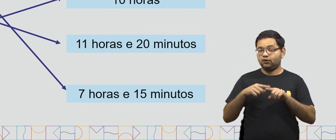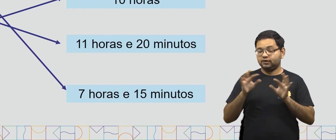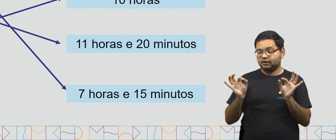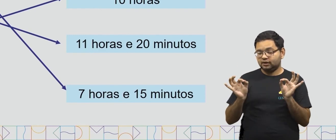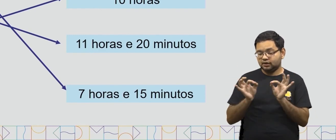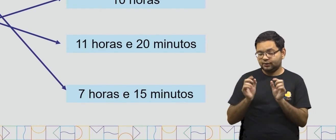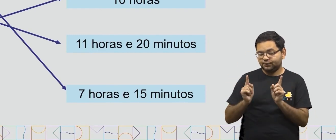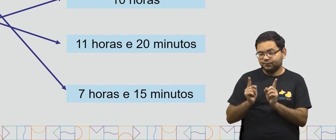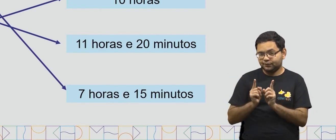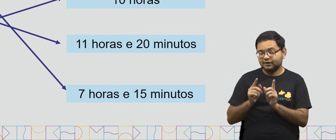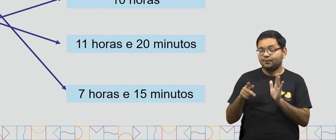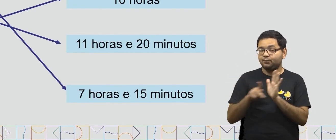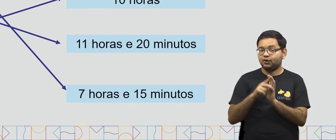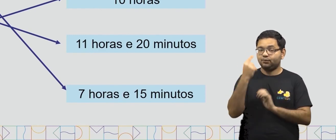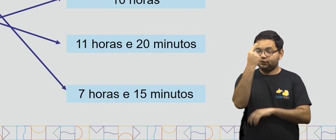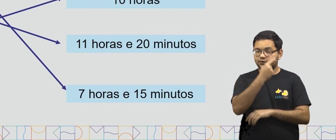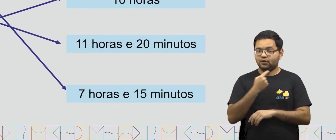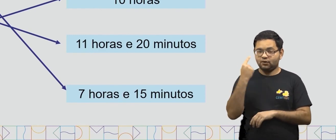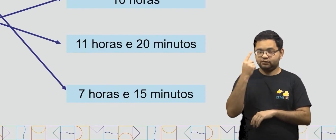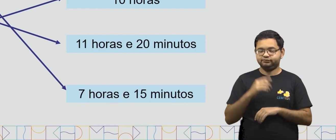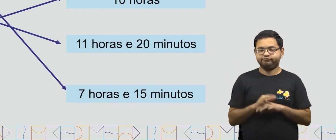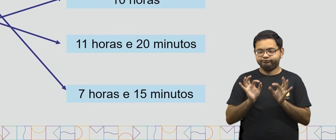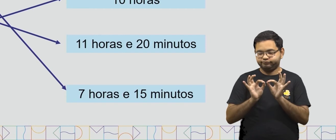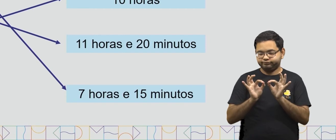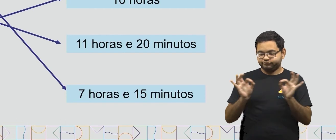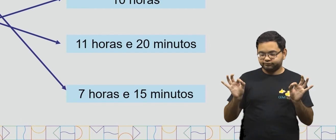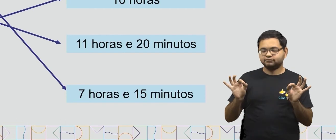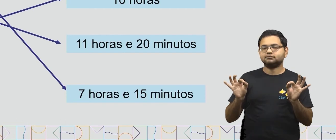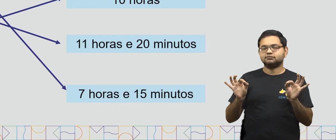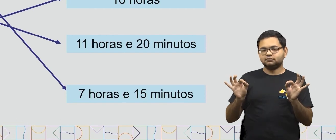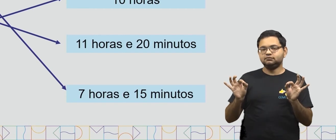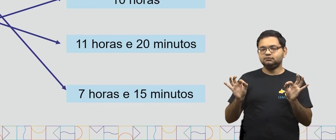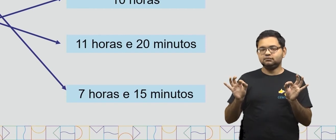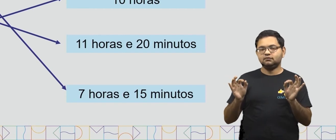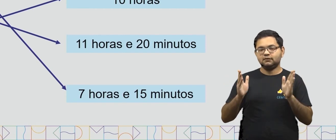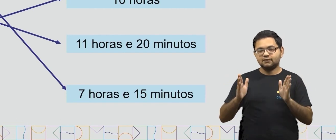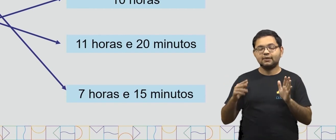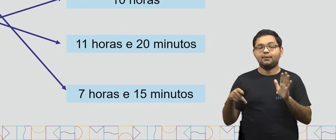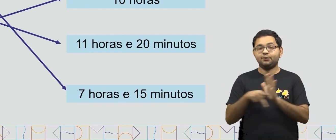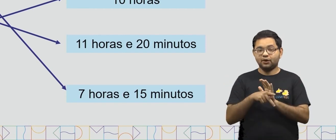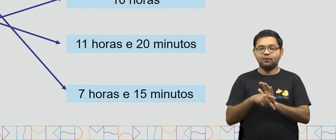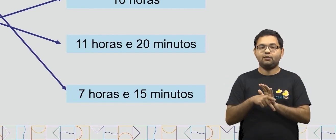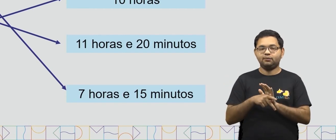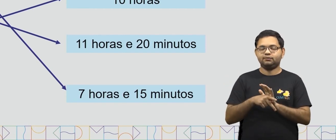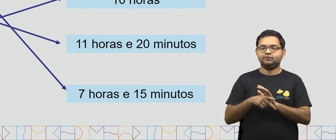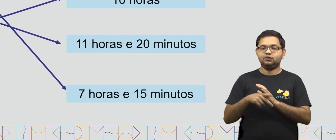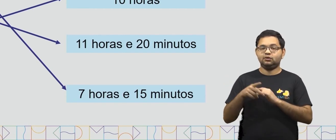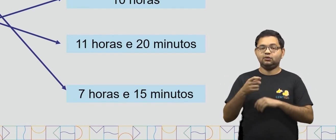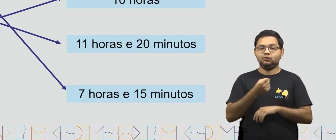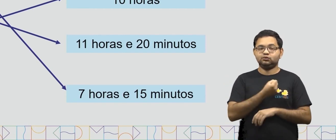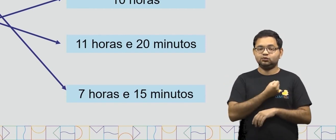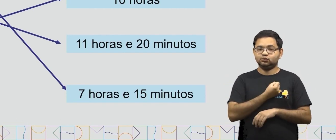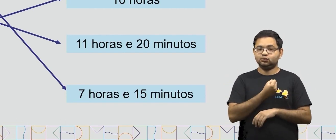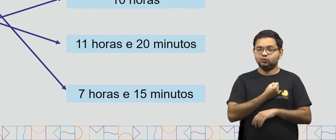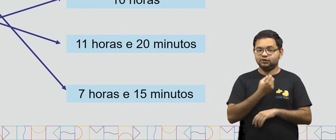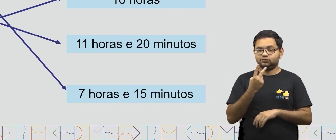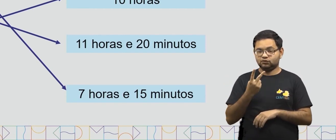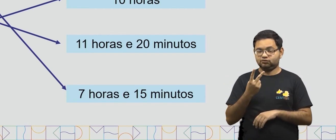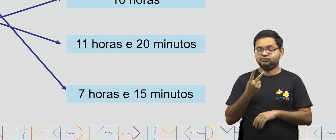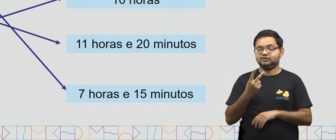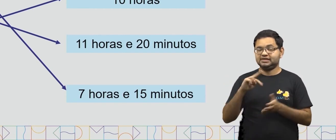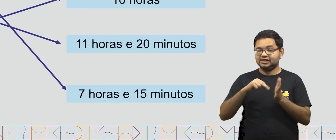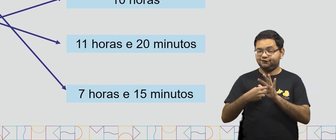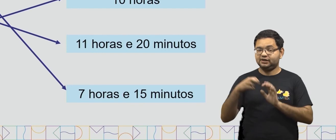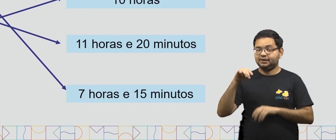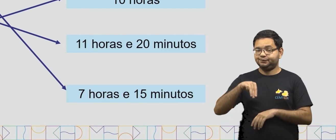marca as horas. E o ponteiro grande está no número 2. E ele marca os minutos. Eu já sei que,